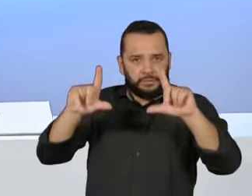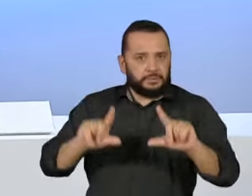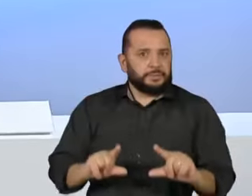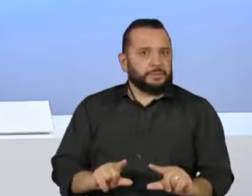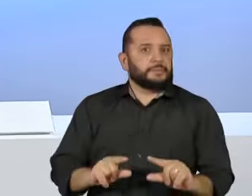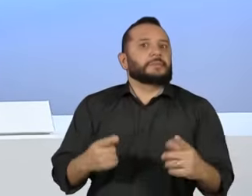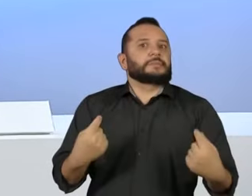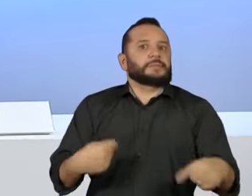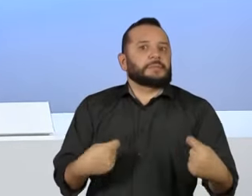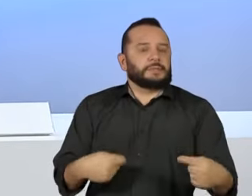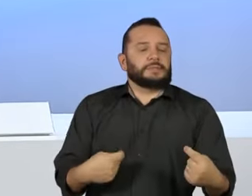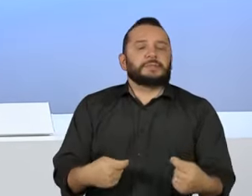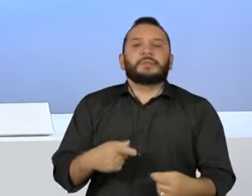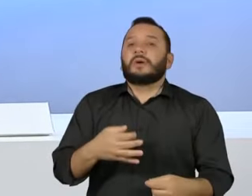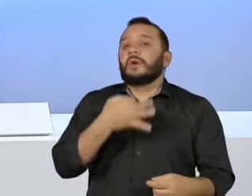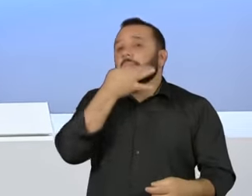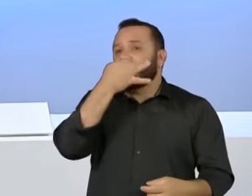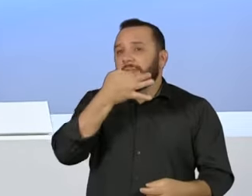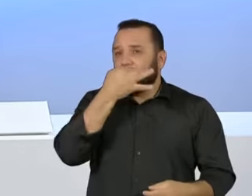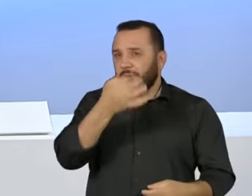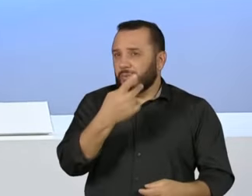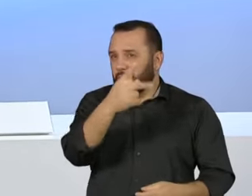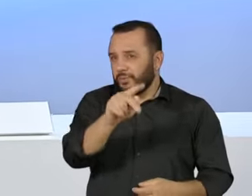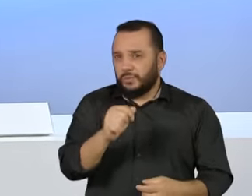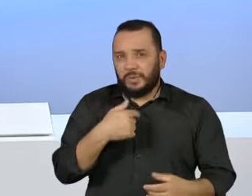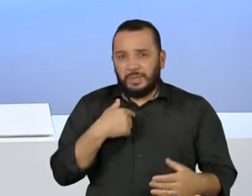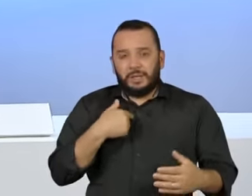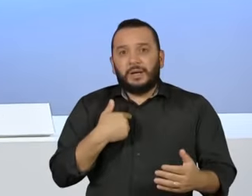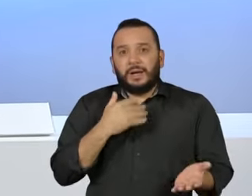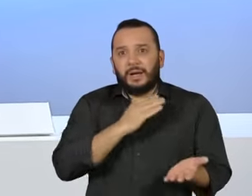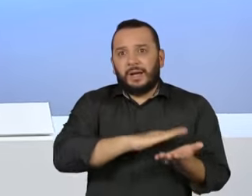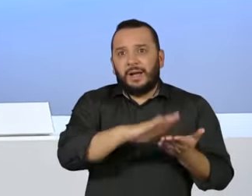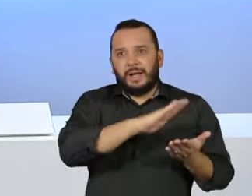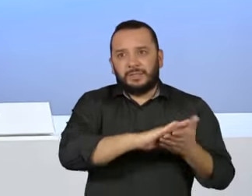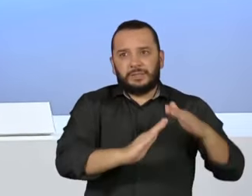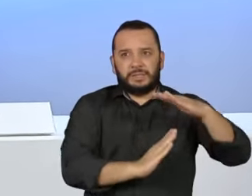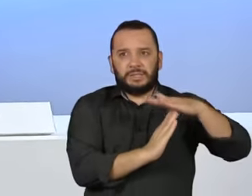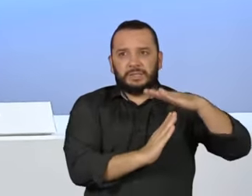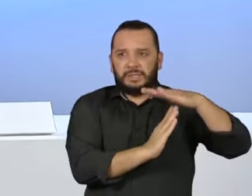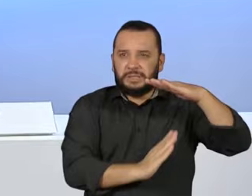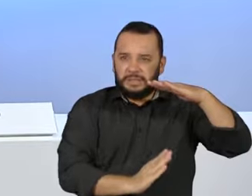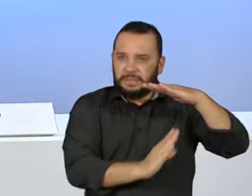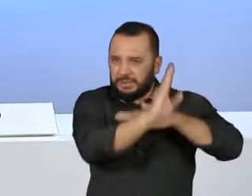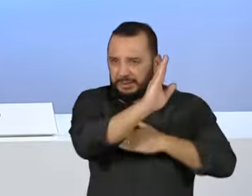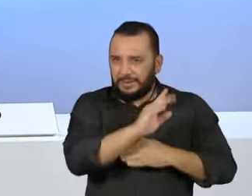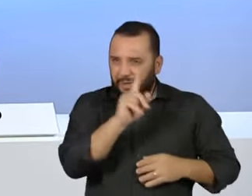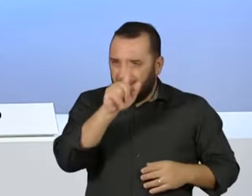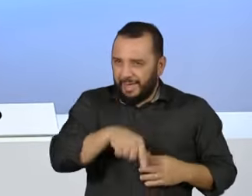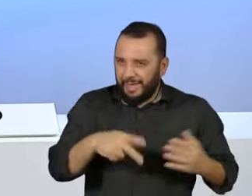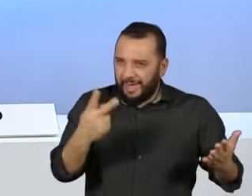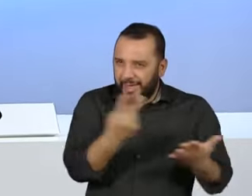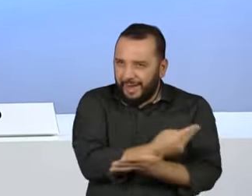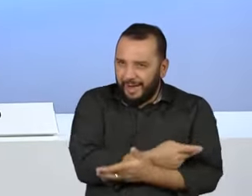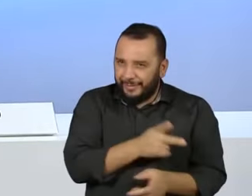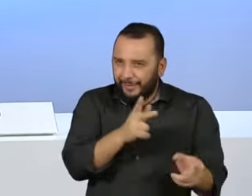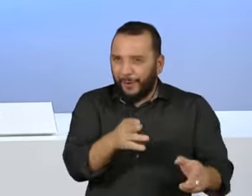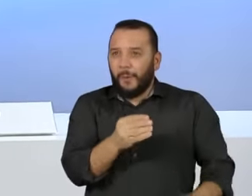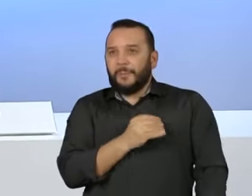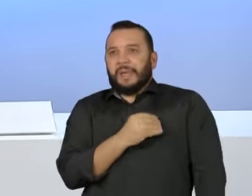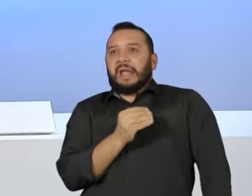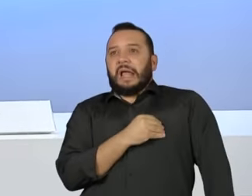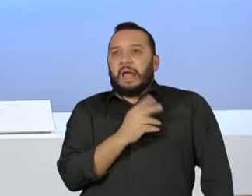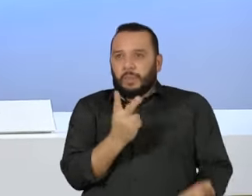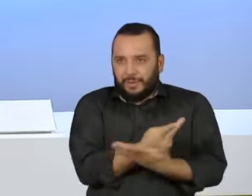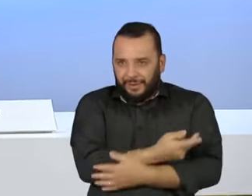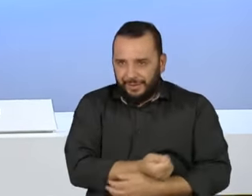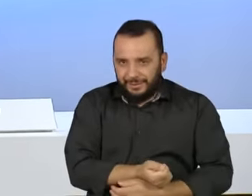opinião do senhor em relação a isso, assim, é um pecado falar em flexibilização de teto de gastos? Como que explicar para as pessoas por que a